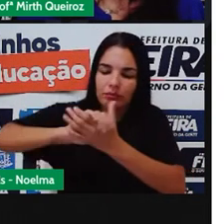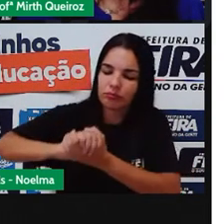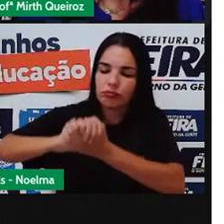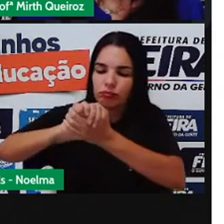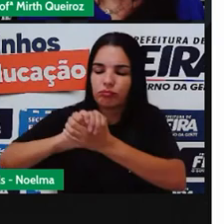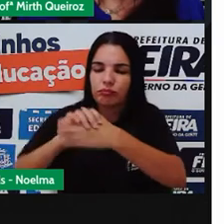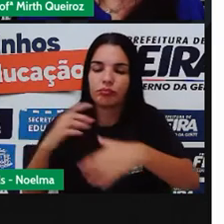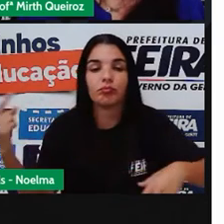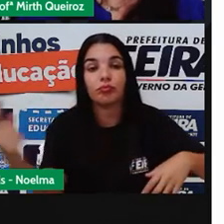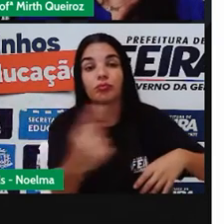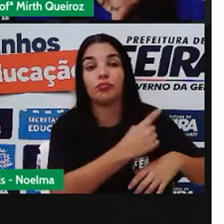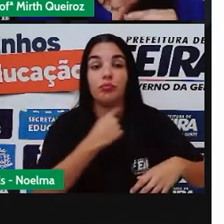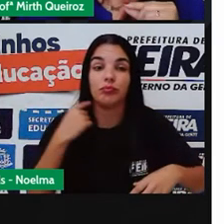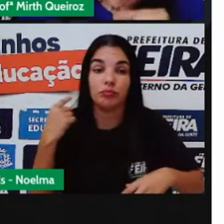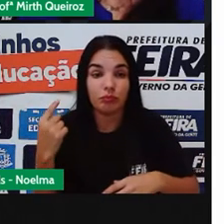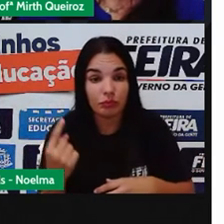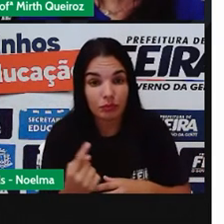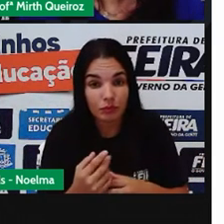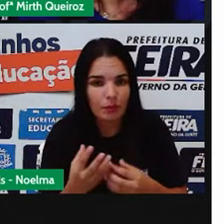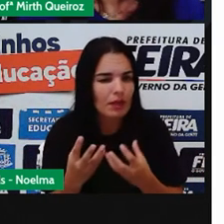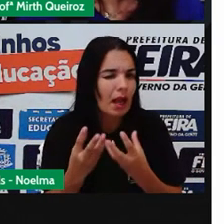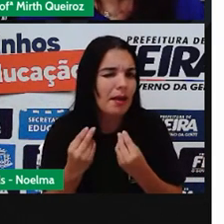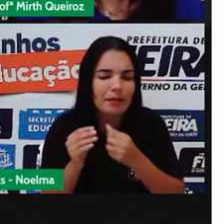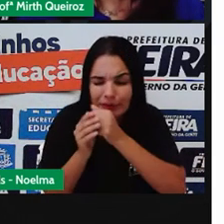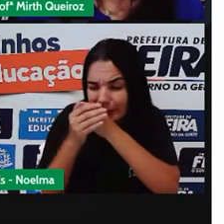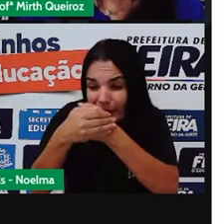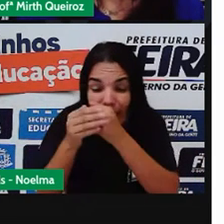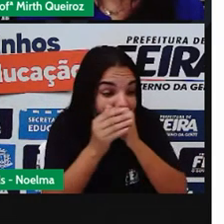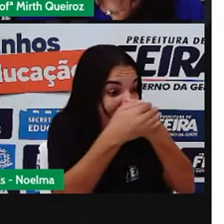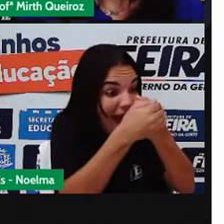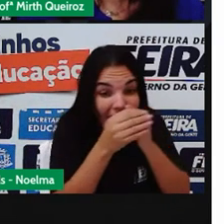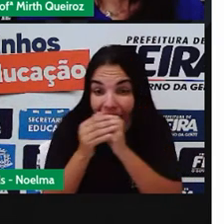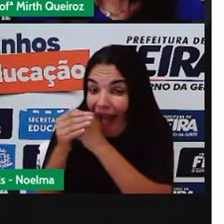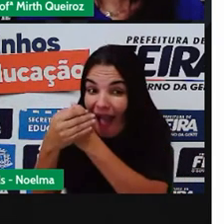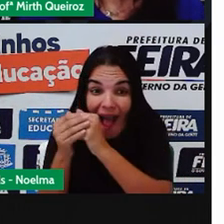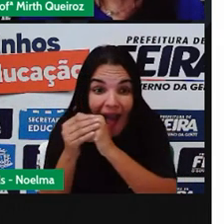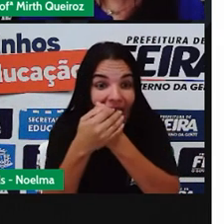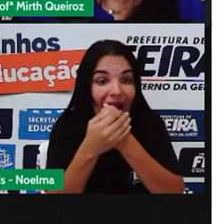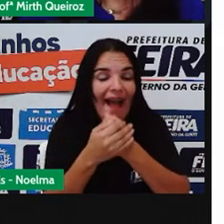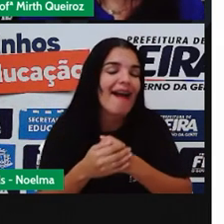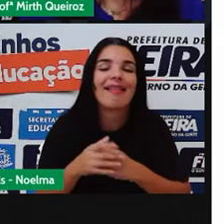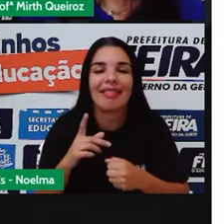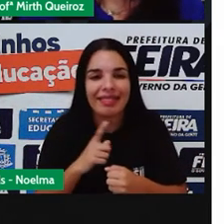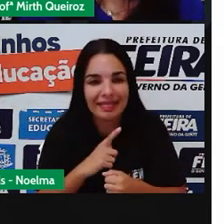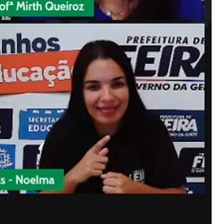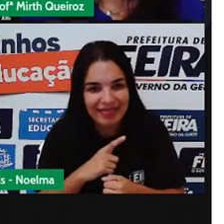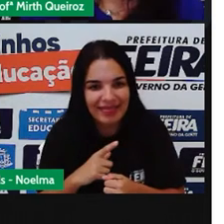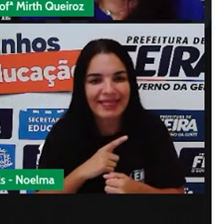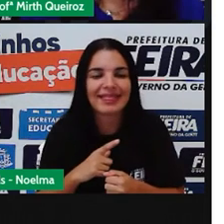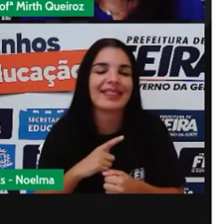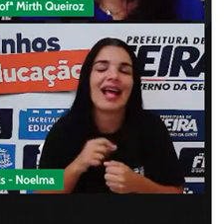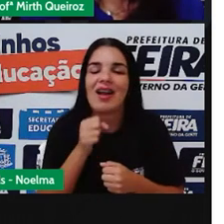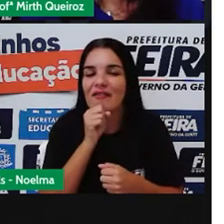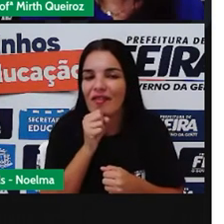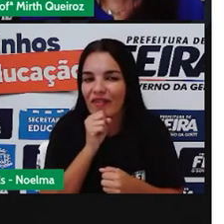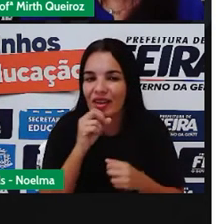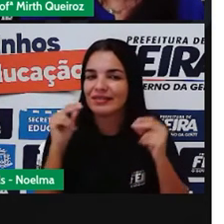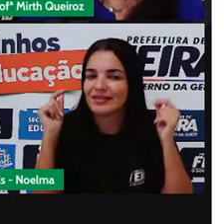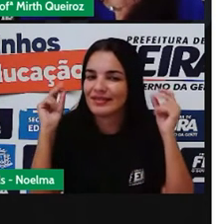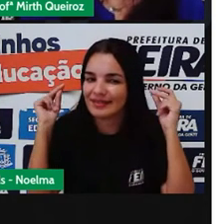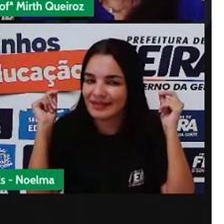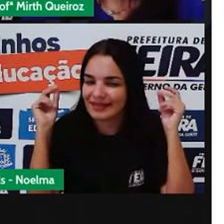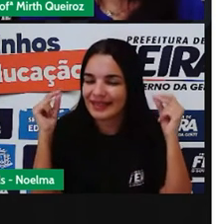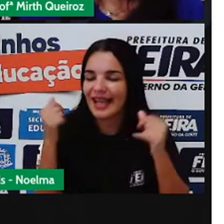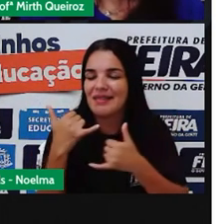cantilha de roda E fica esconde Embora a prova citou aqui Mas que já os nossos avós já brincavam